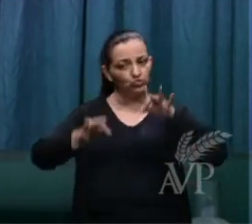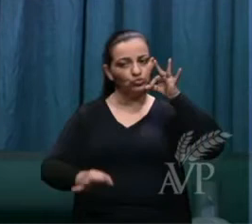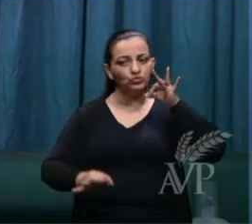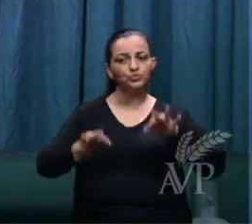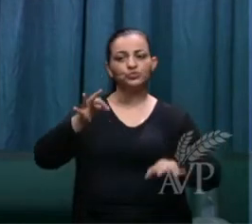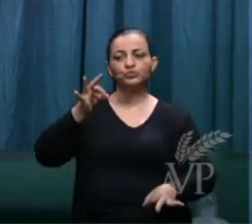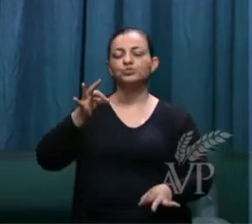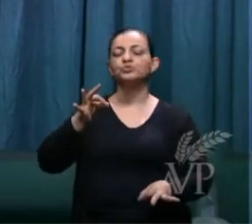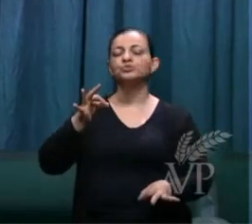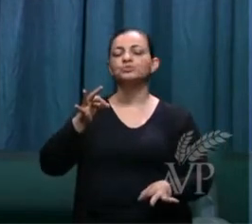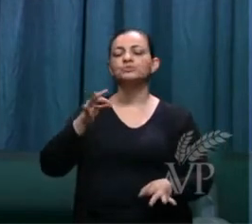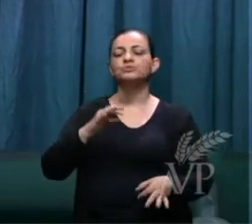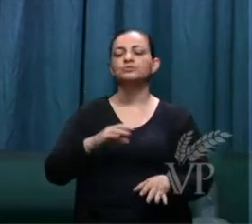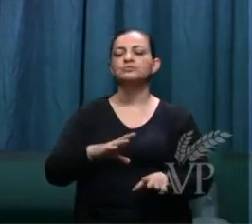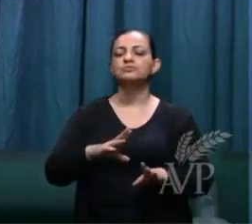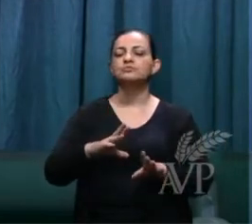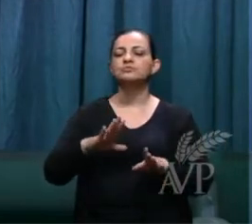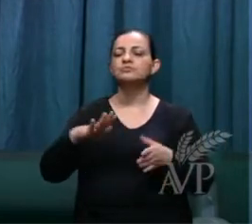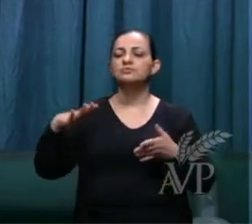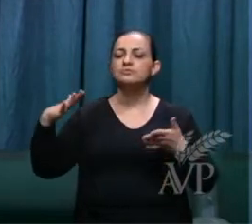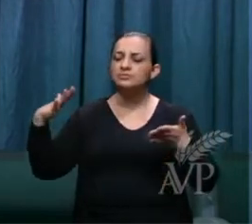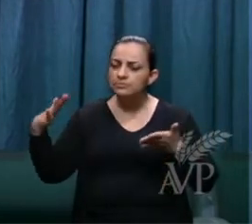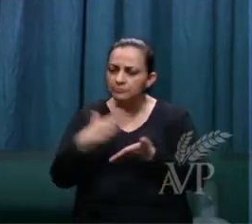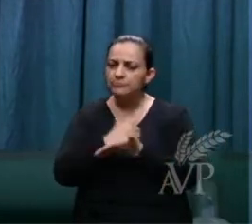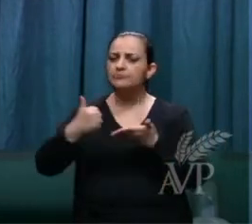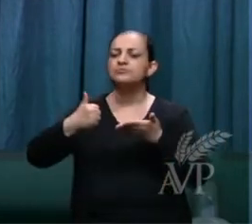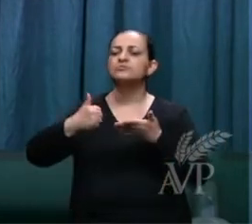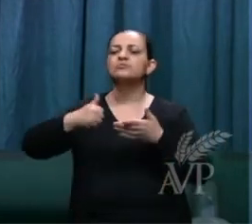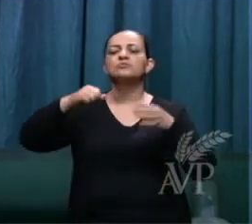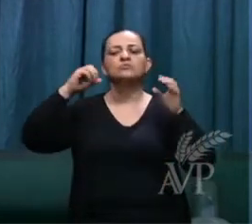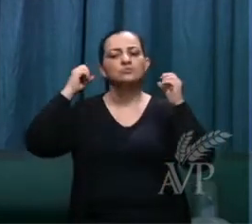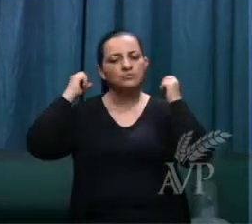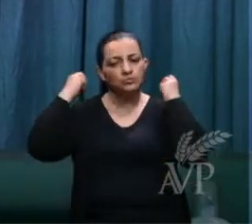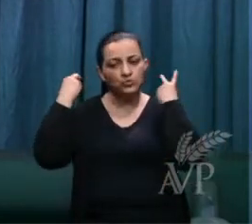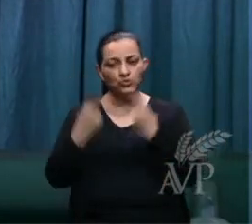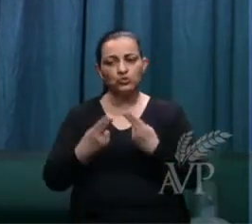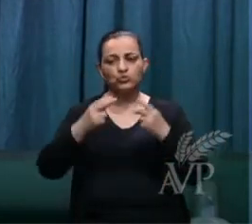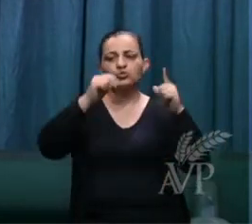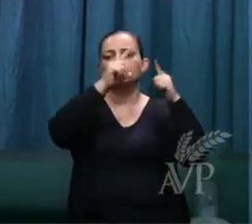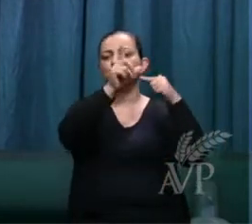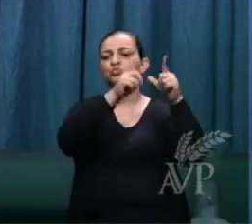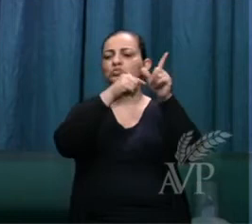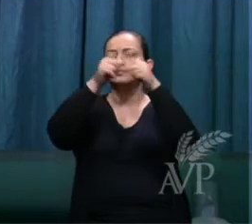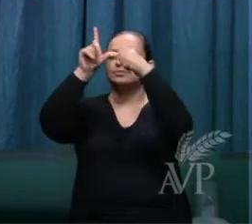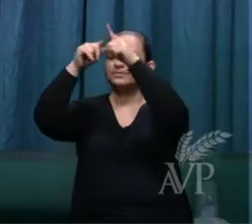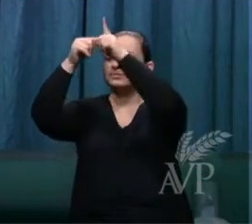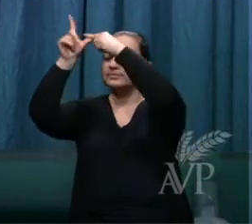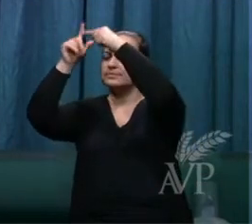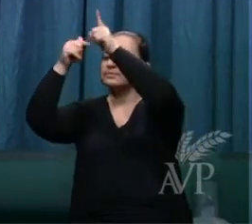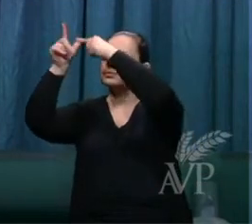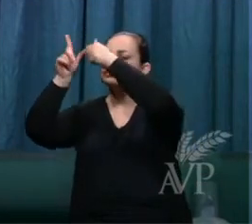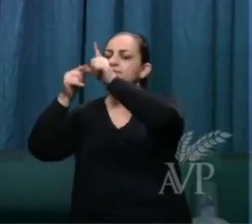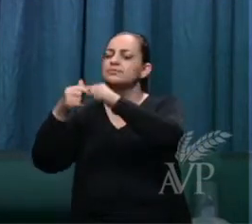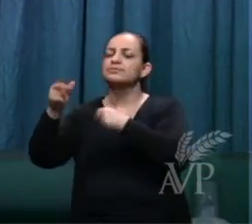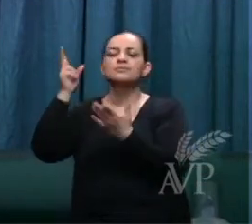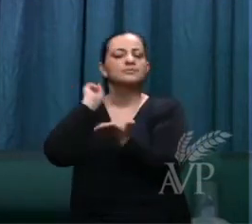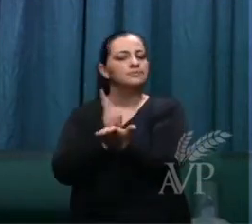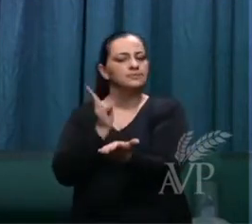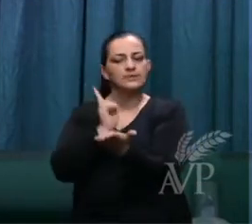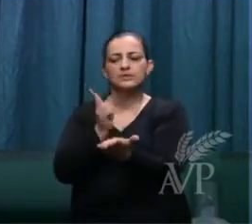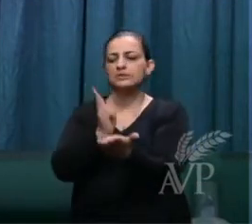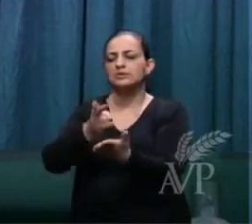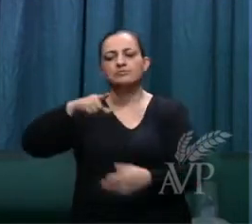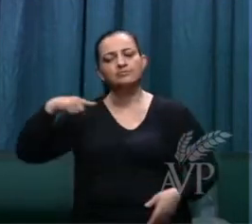refugirão como as estrelas sempre e